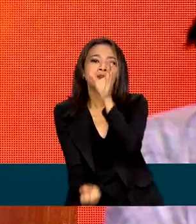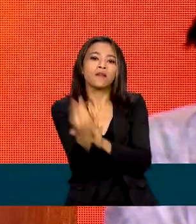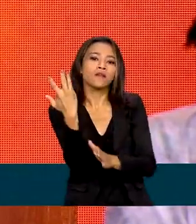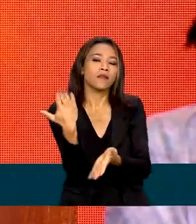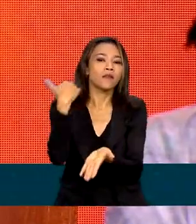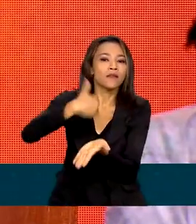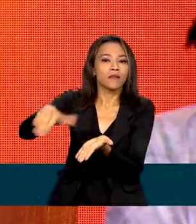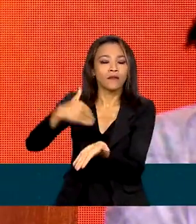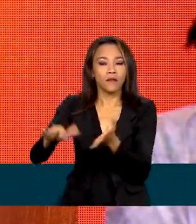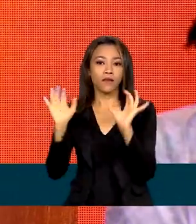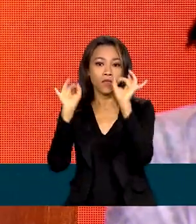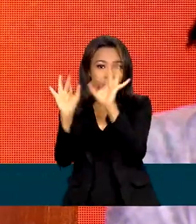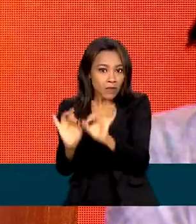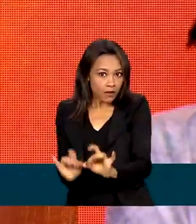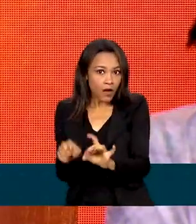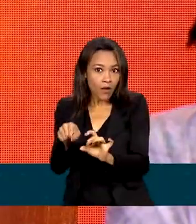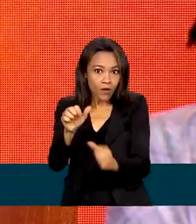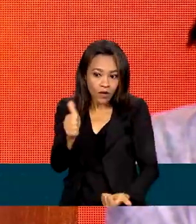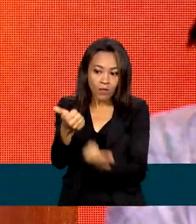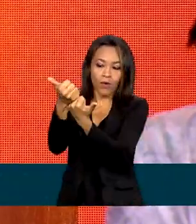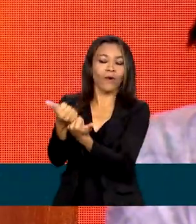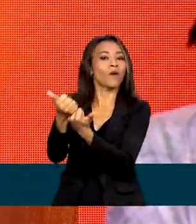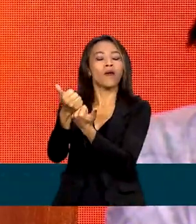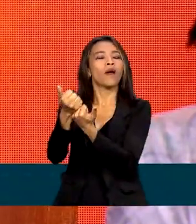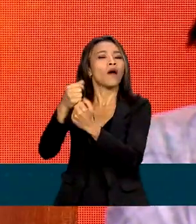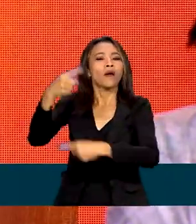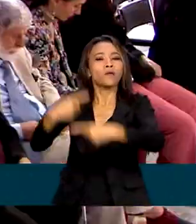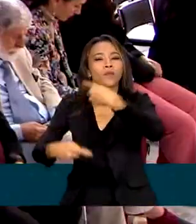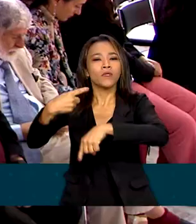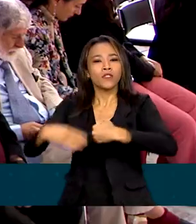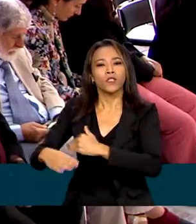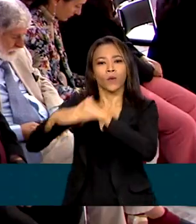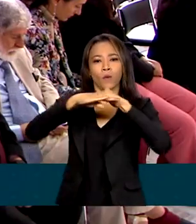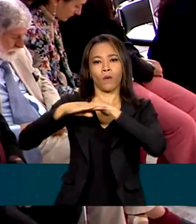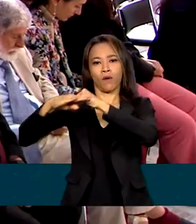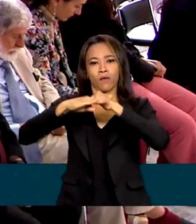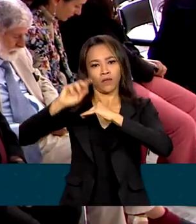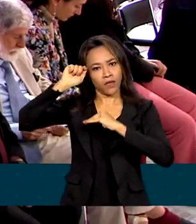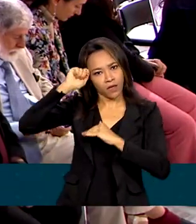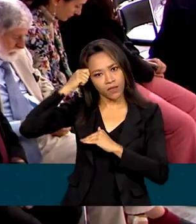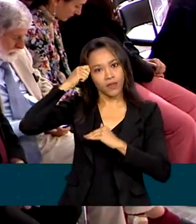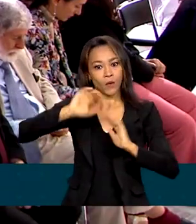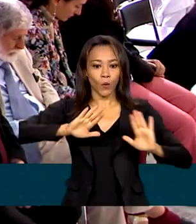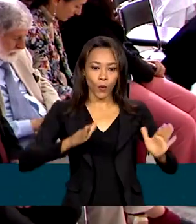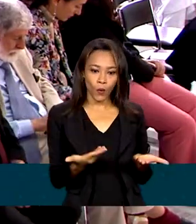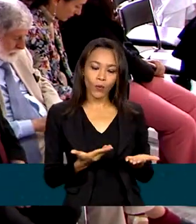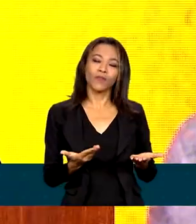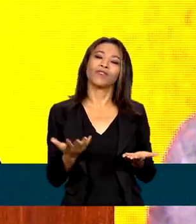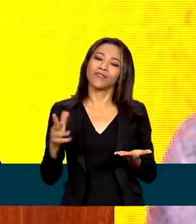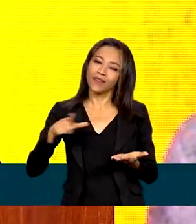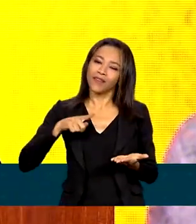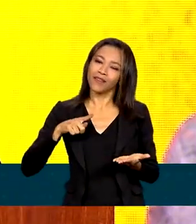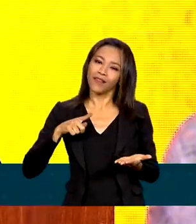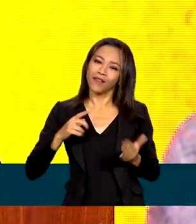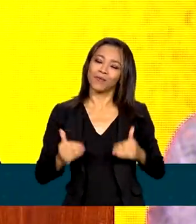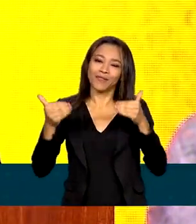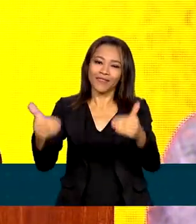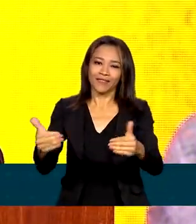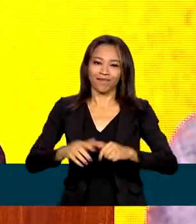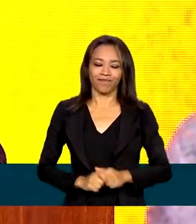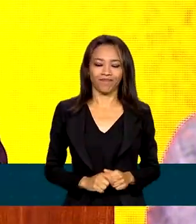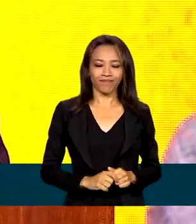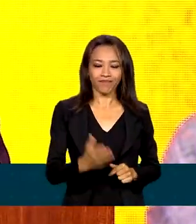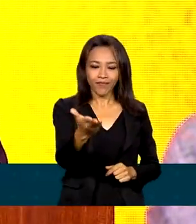Especial de Promoção das Políticas de Igualdade Racial. Hoje, Ministério da Igualdade Racial. É esta